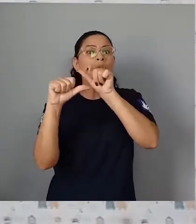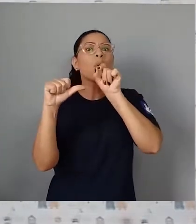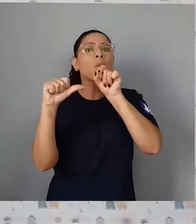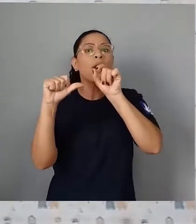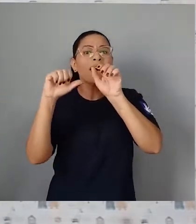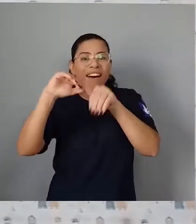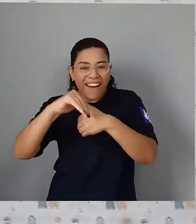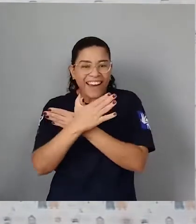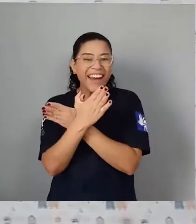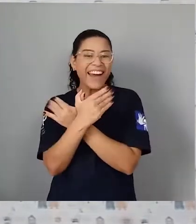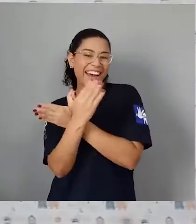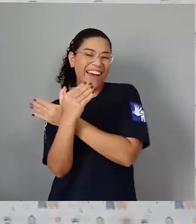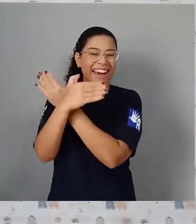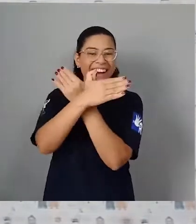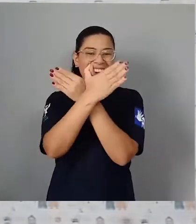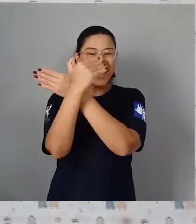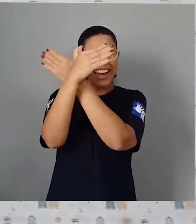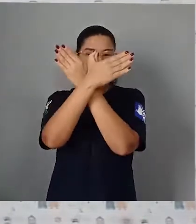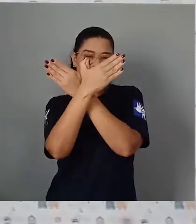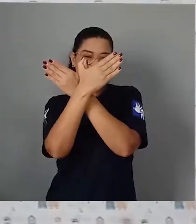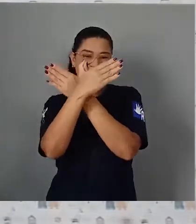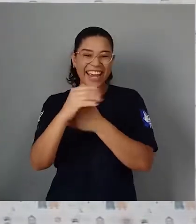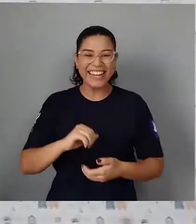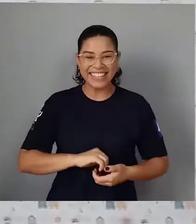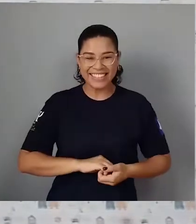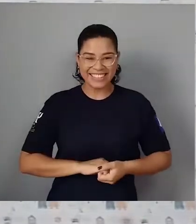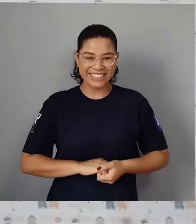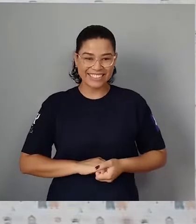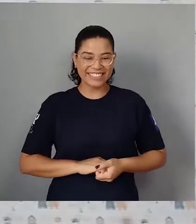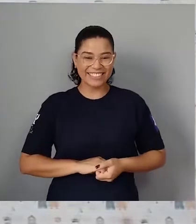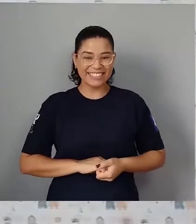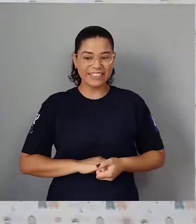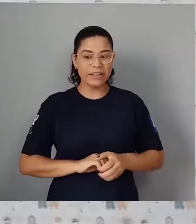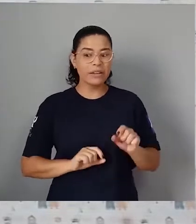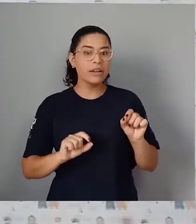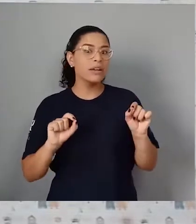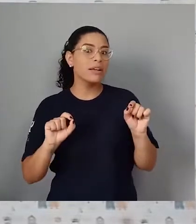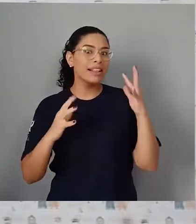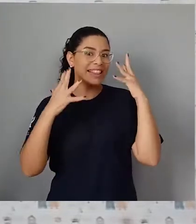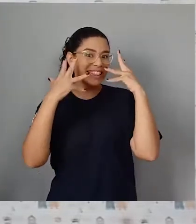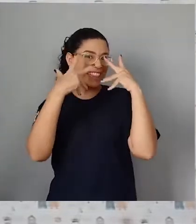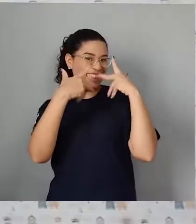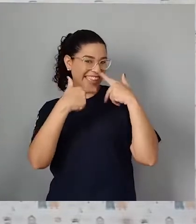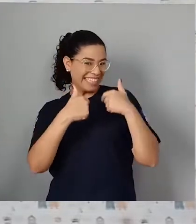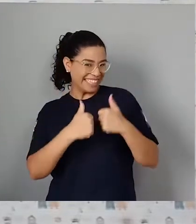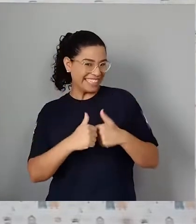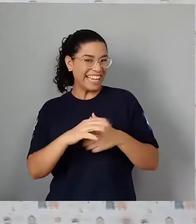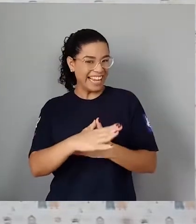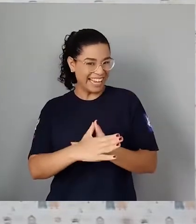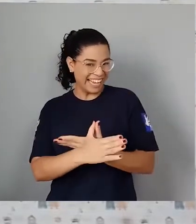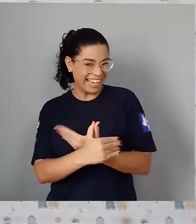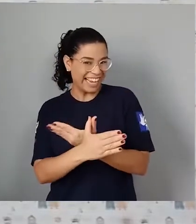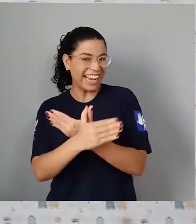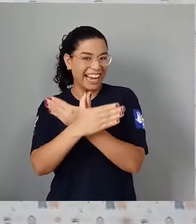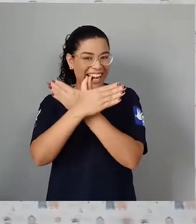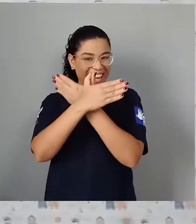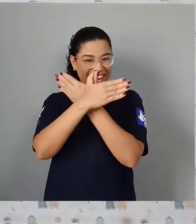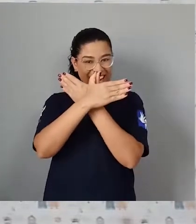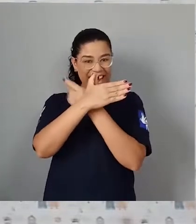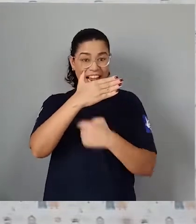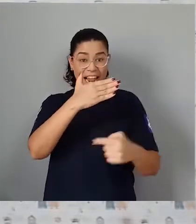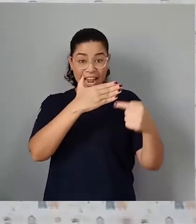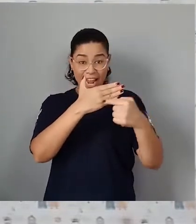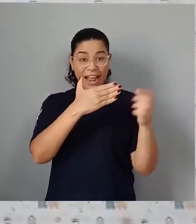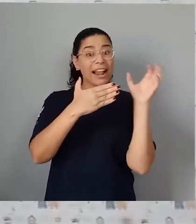ela vira uma borboleta. Que linda a borboleta. Ela é laranja, com as